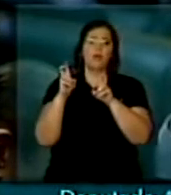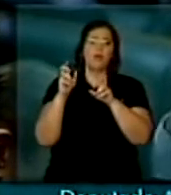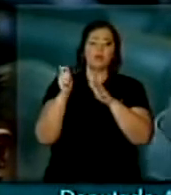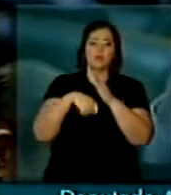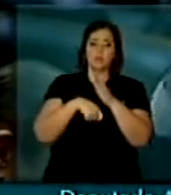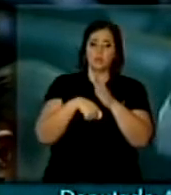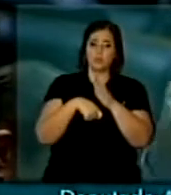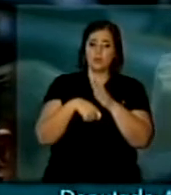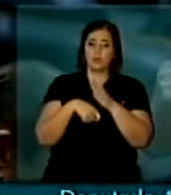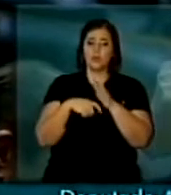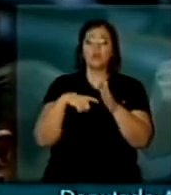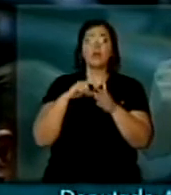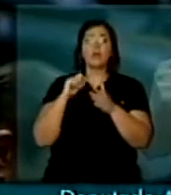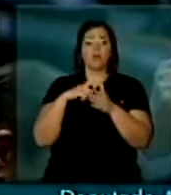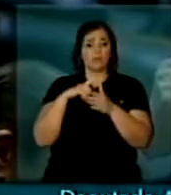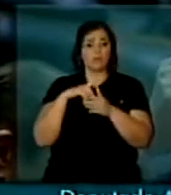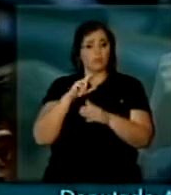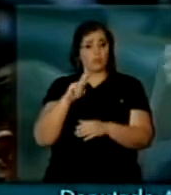tem um nome,